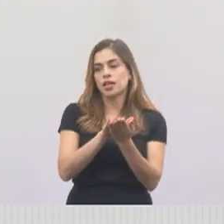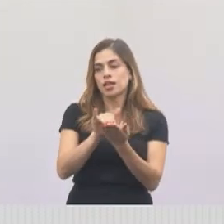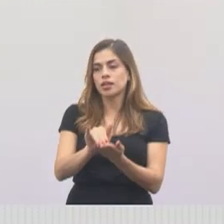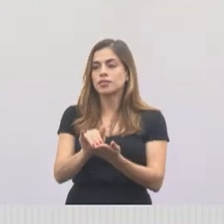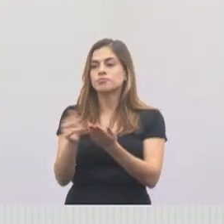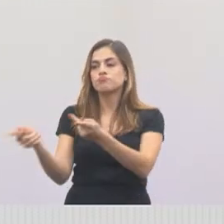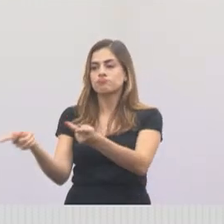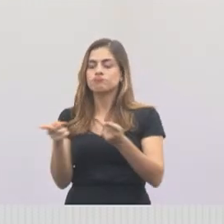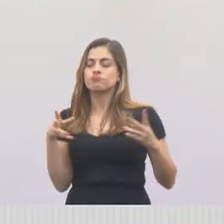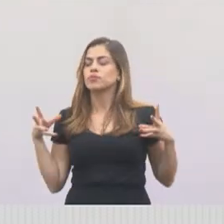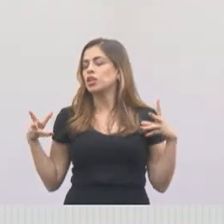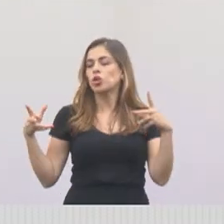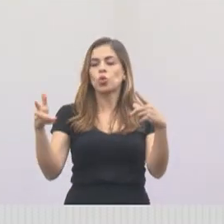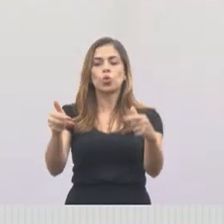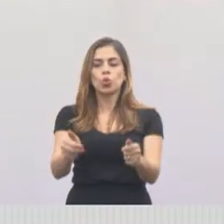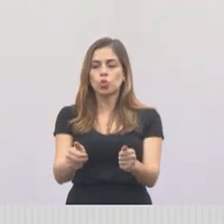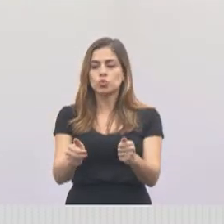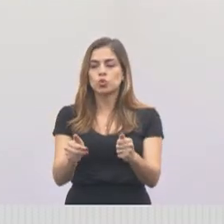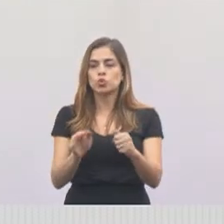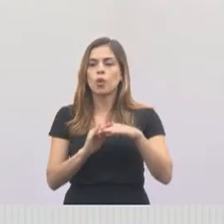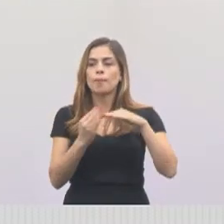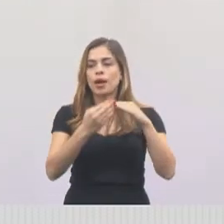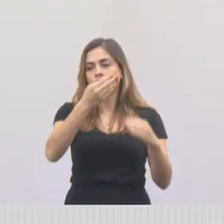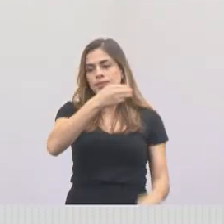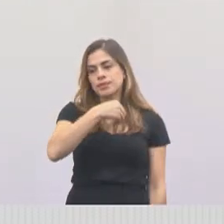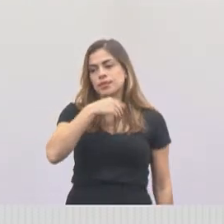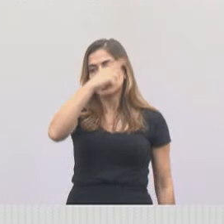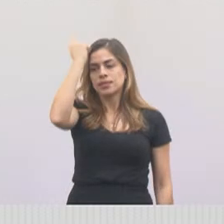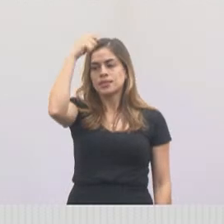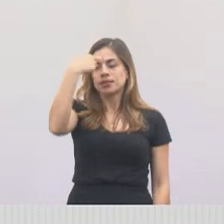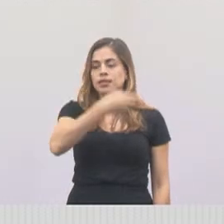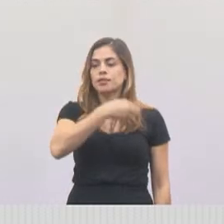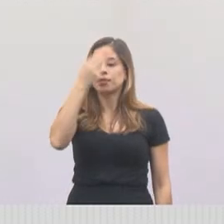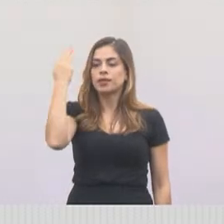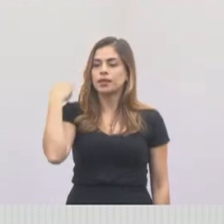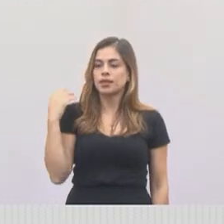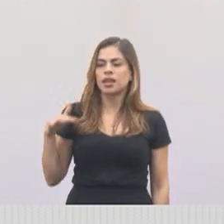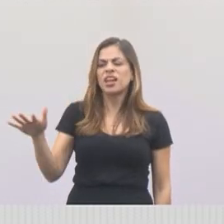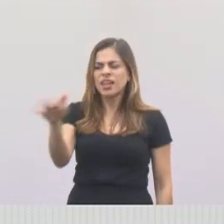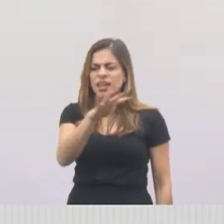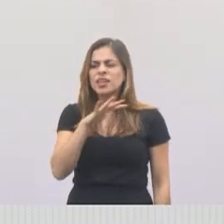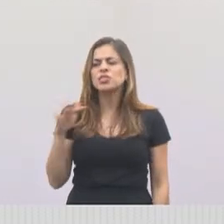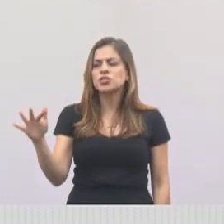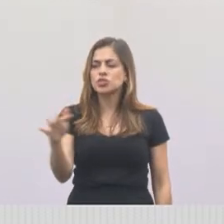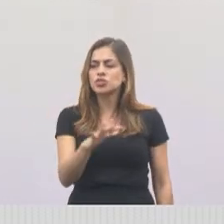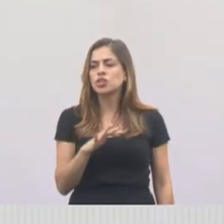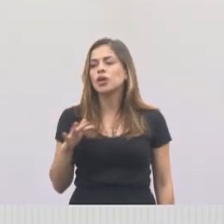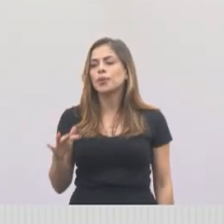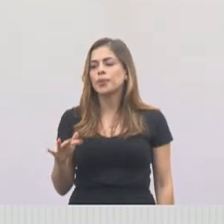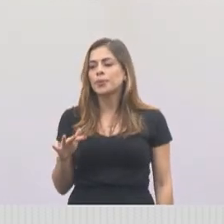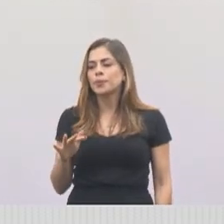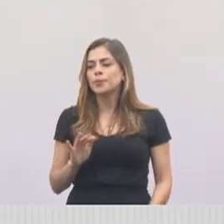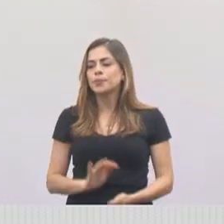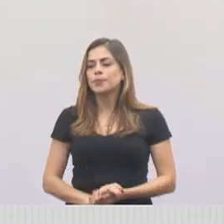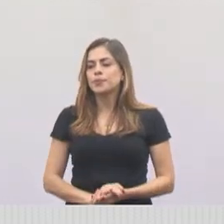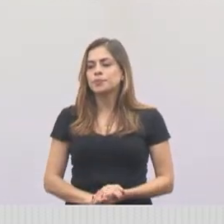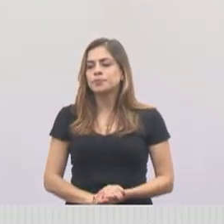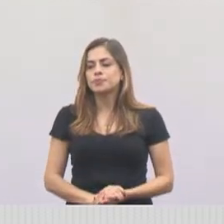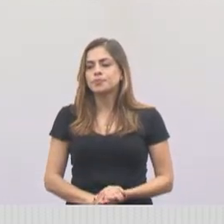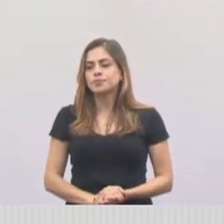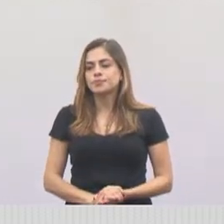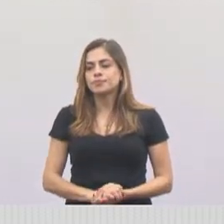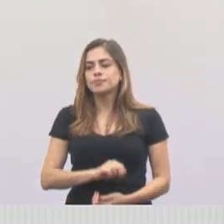deixo convite aqui a todos. Santa Maria, Parque Brasil, Santa Clara, a Vareí, Santa Terezinha, Vila